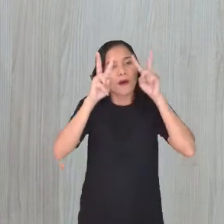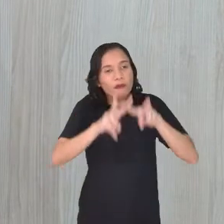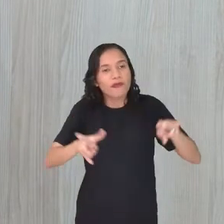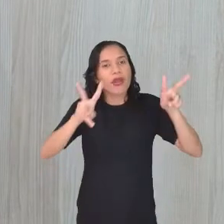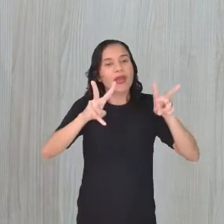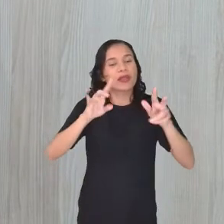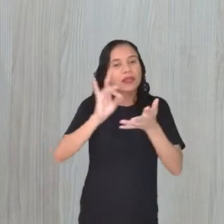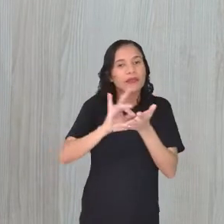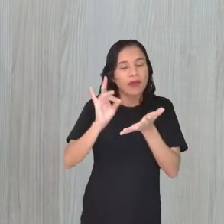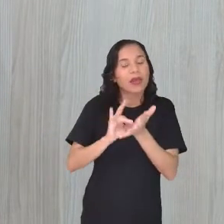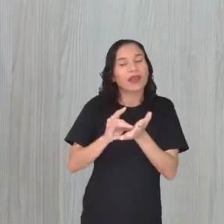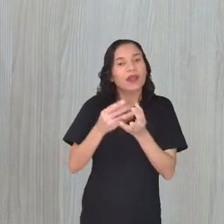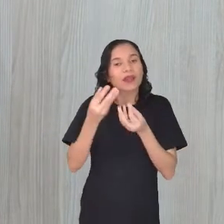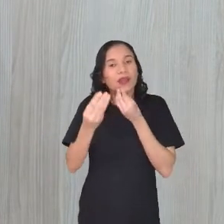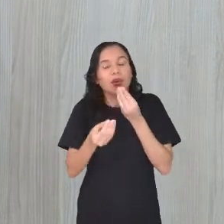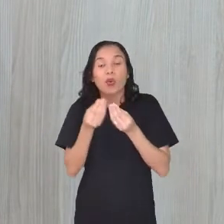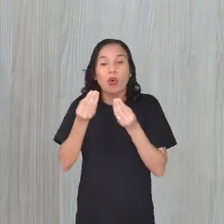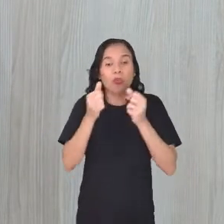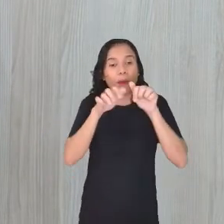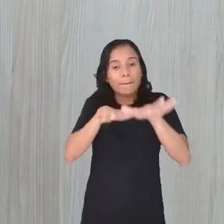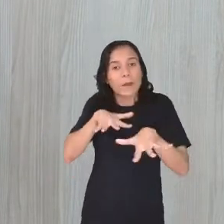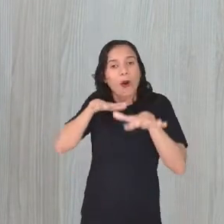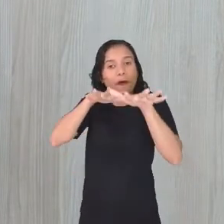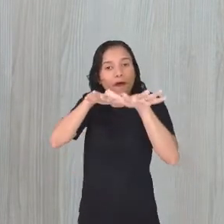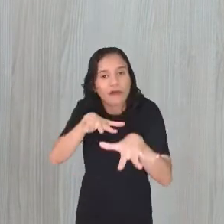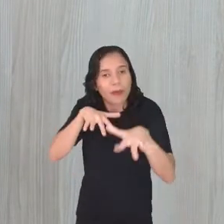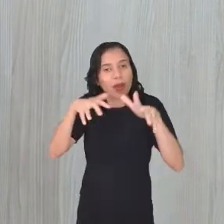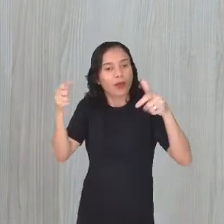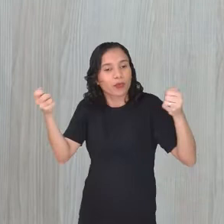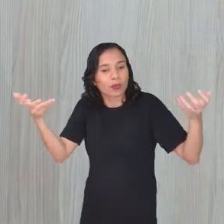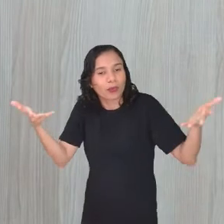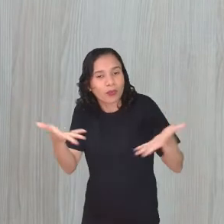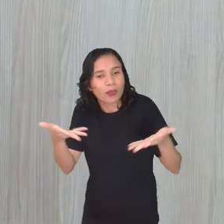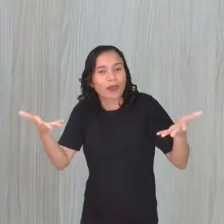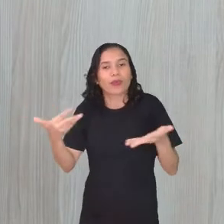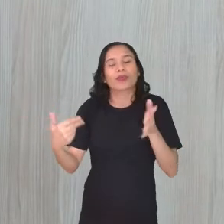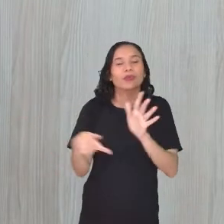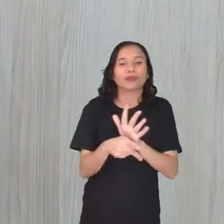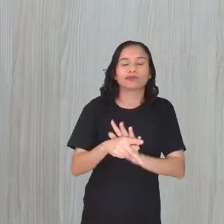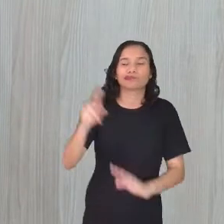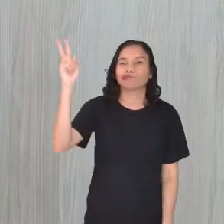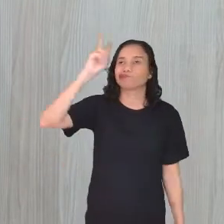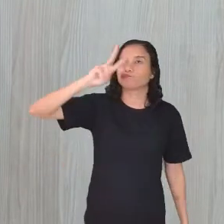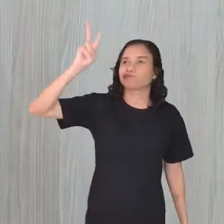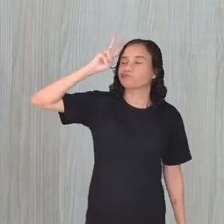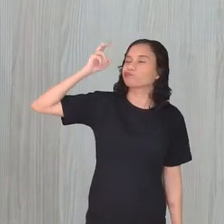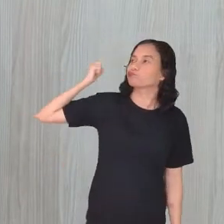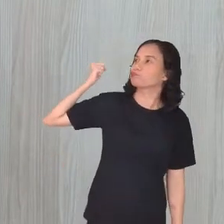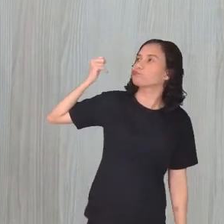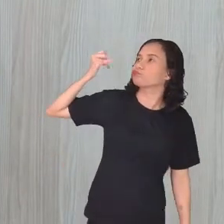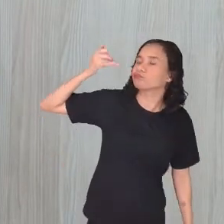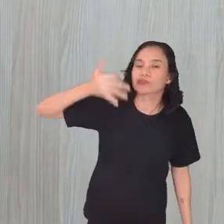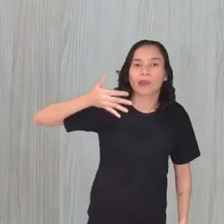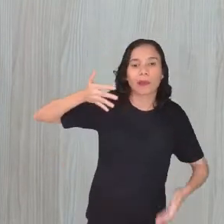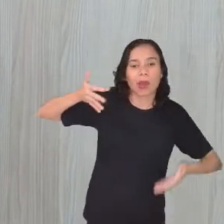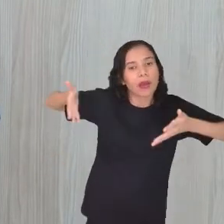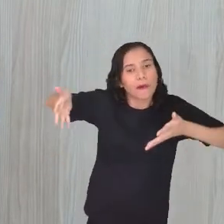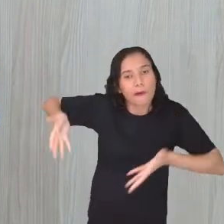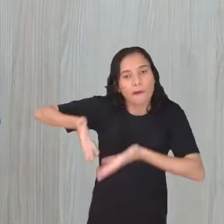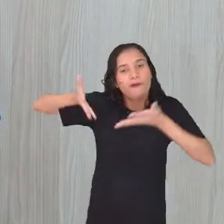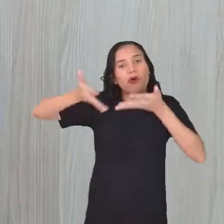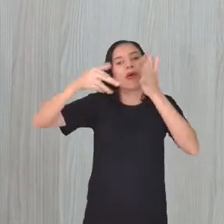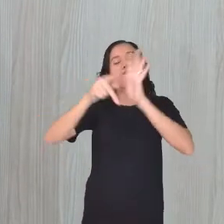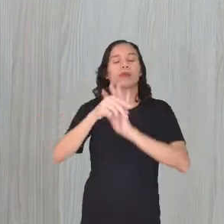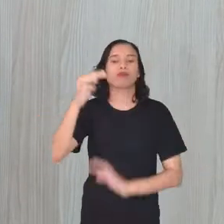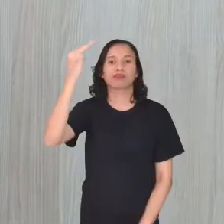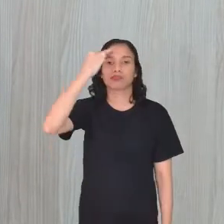passado, né? E esses movimentos atuais que vêm relembrar para a gente, vêm reforçar essa